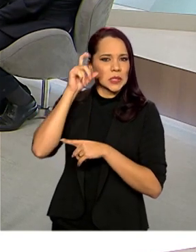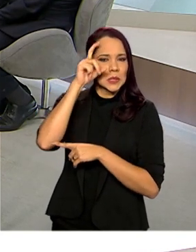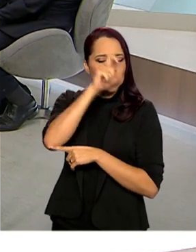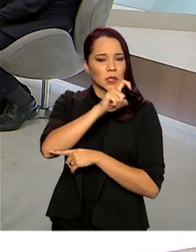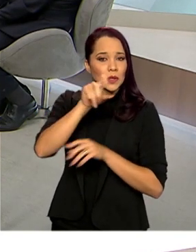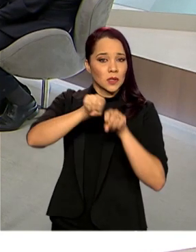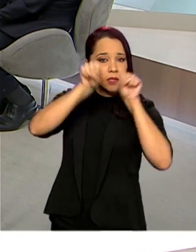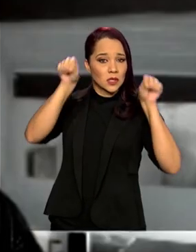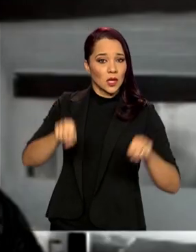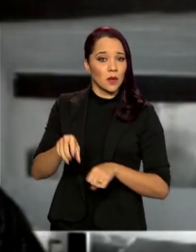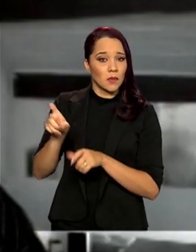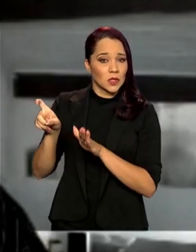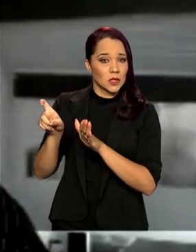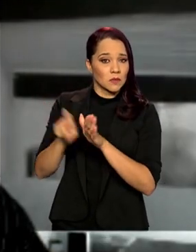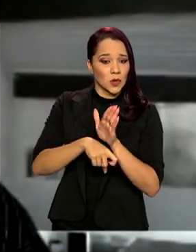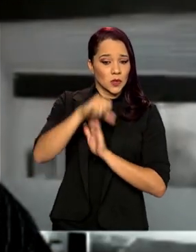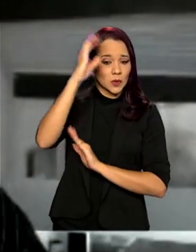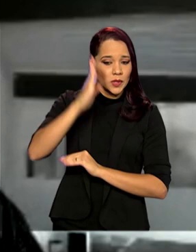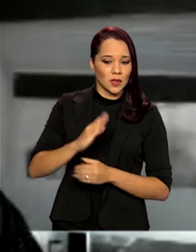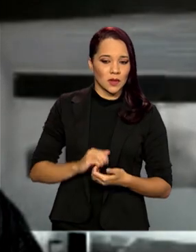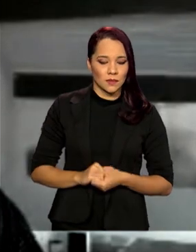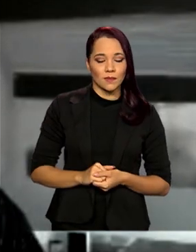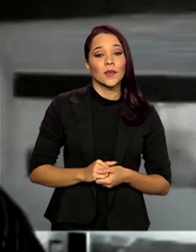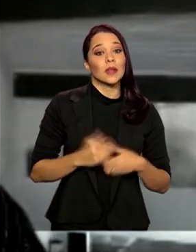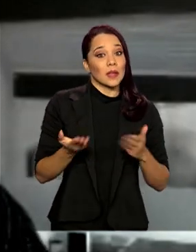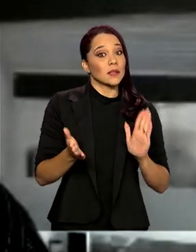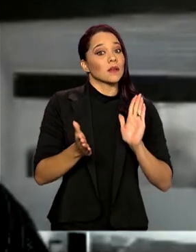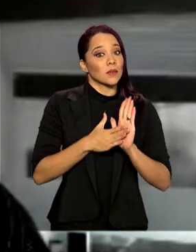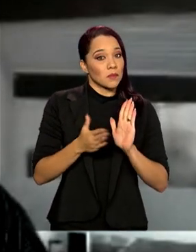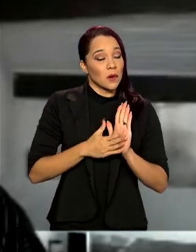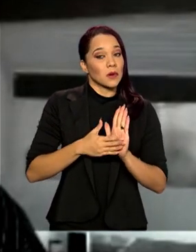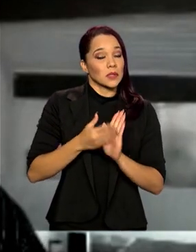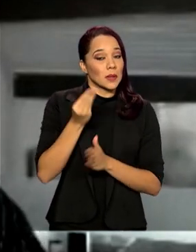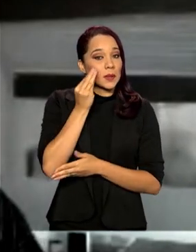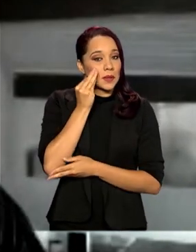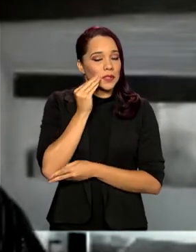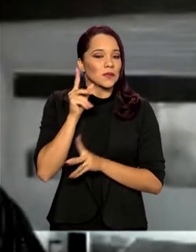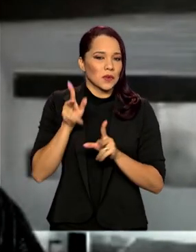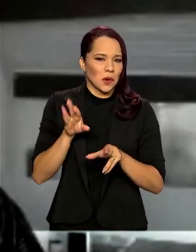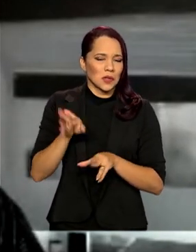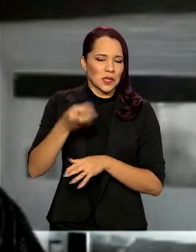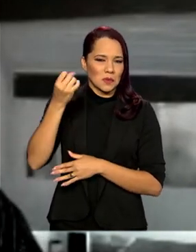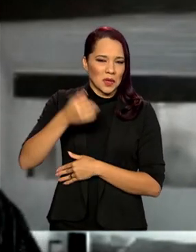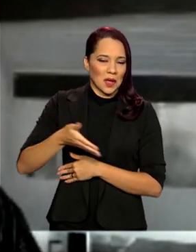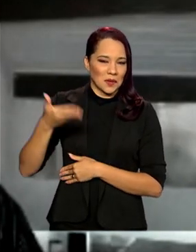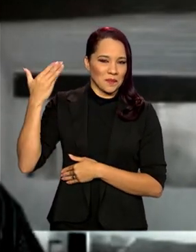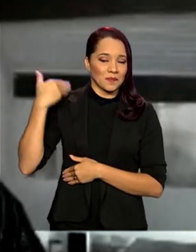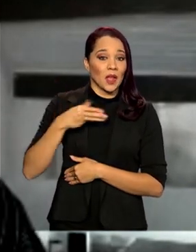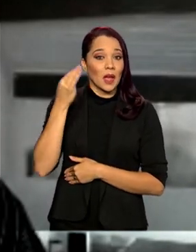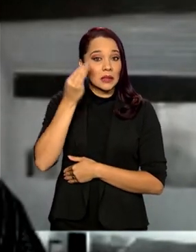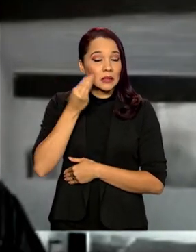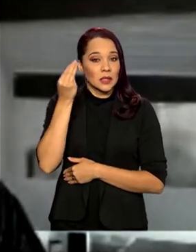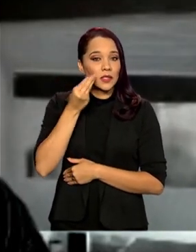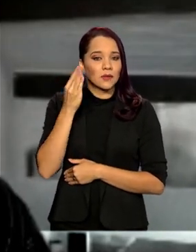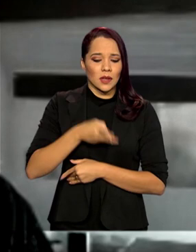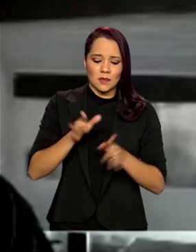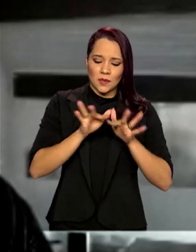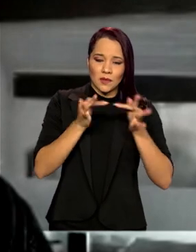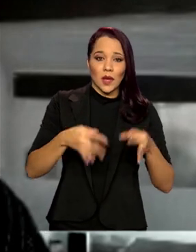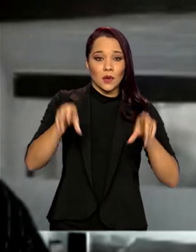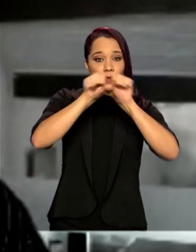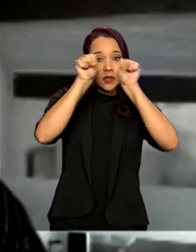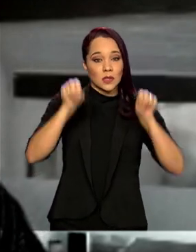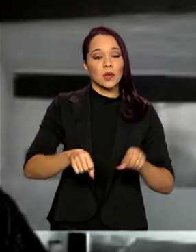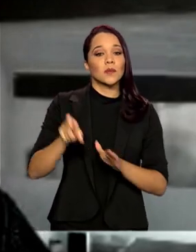do sistema tributário brasileiro? Essa é a proposta, essa é a tentativa. Como o Raul já colocou várias vezes aqui, a tentativa é simplificar o sistema